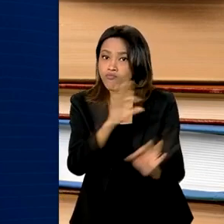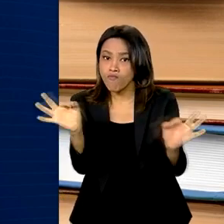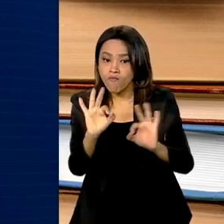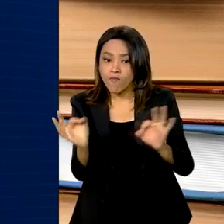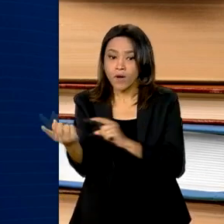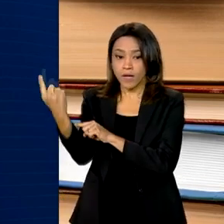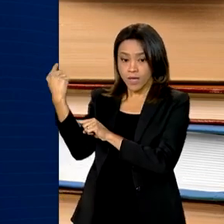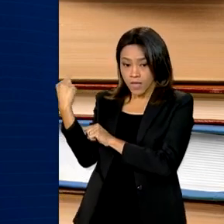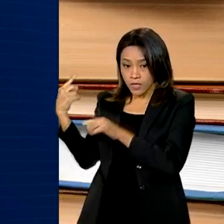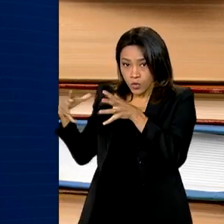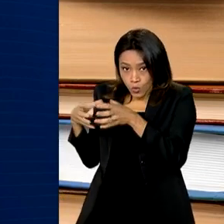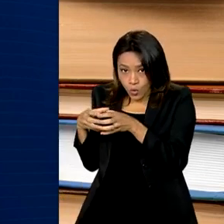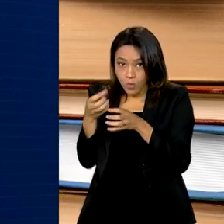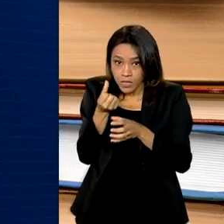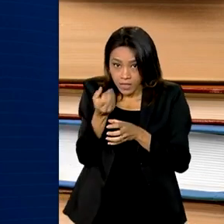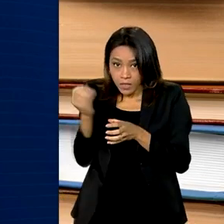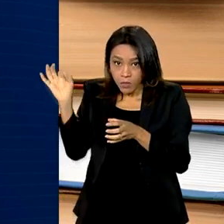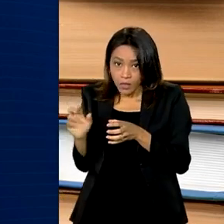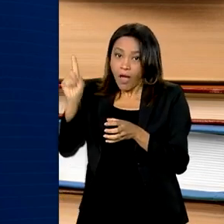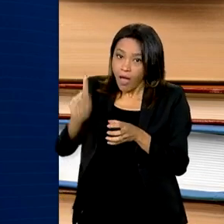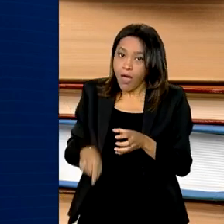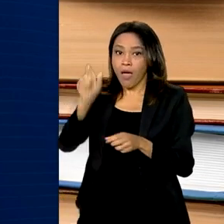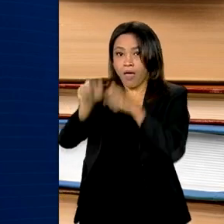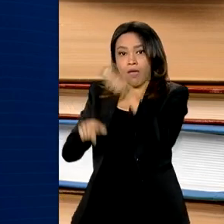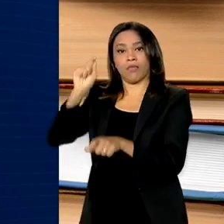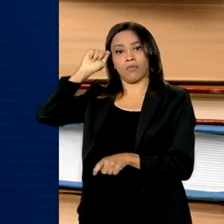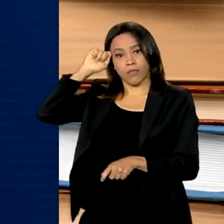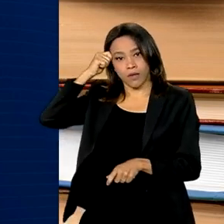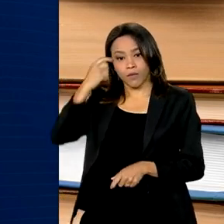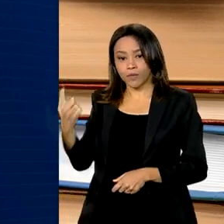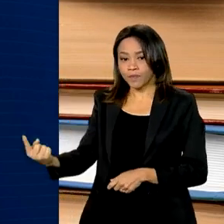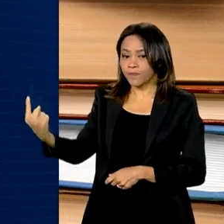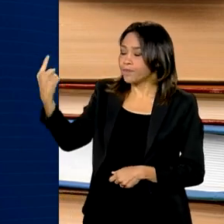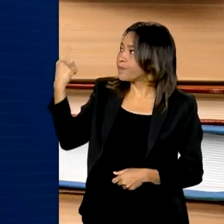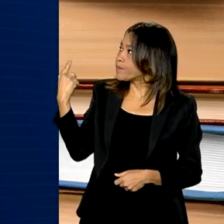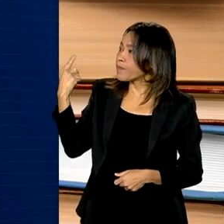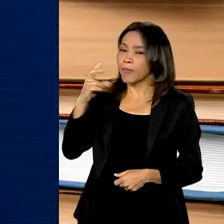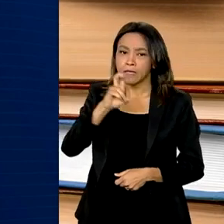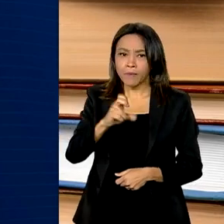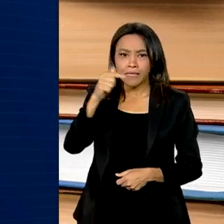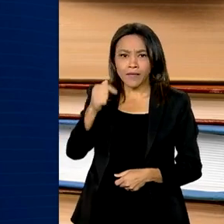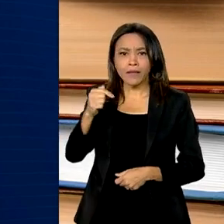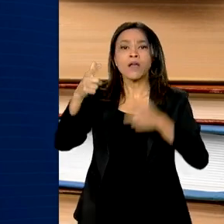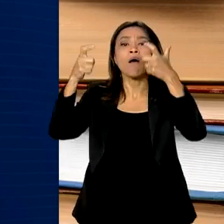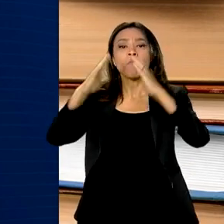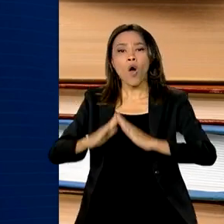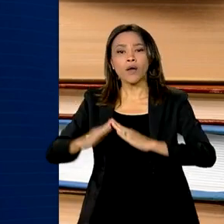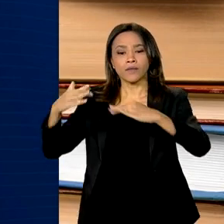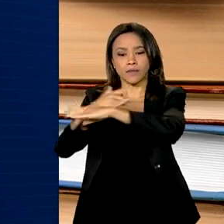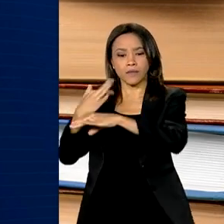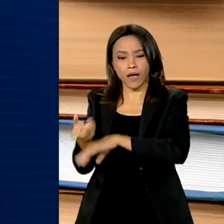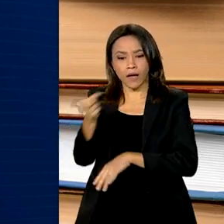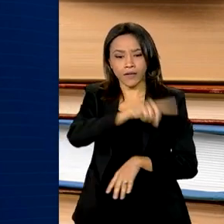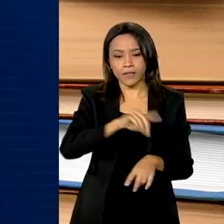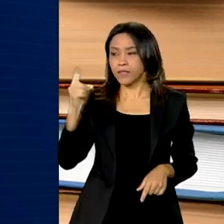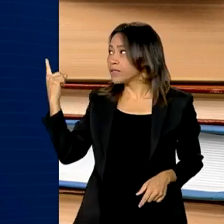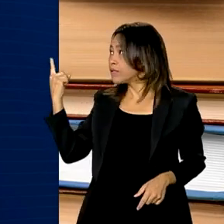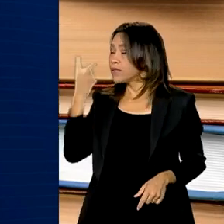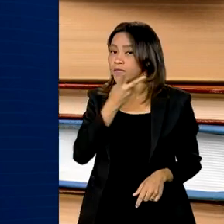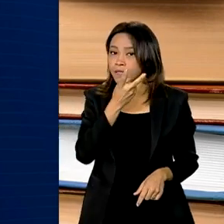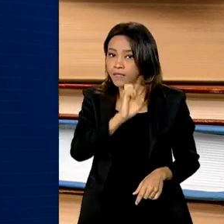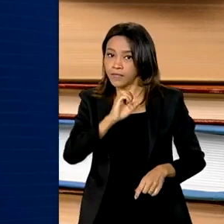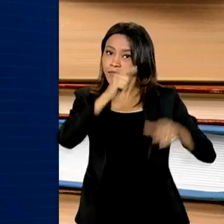60% são negros. 57 milhões estão nas cidades, 15 milhões no campo.